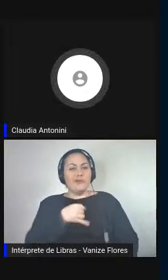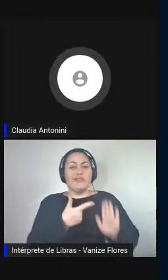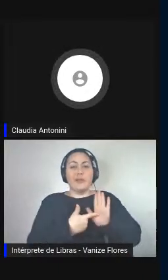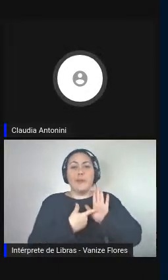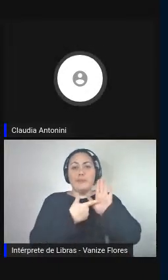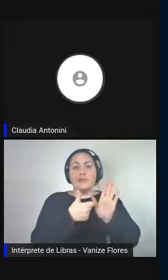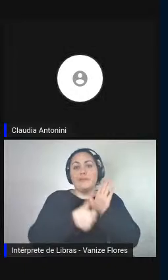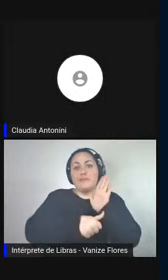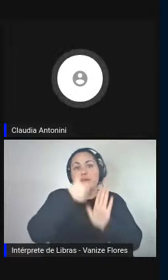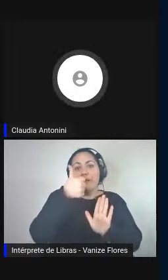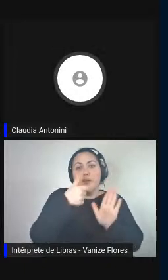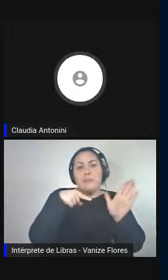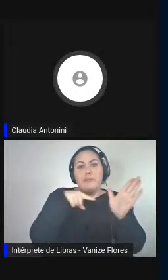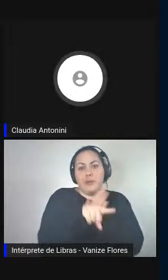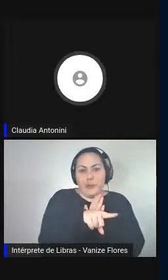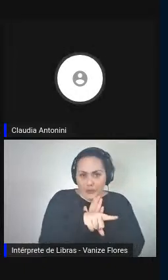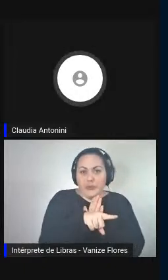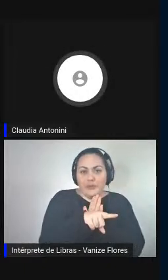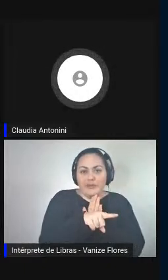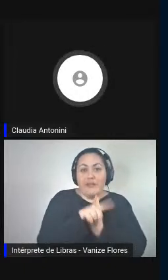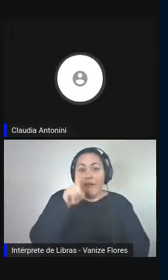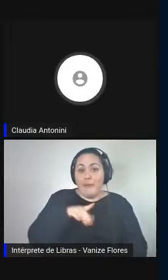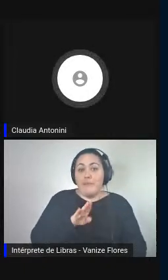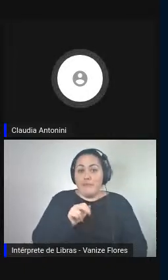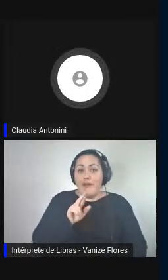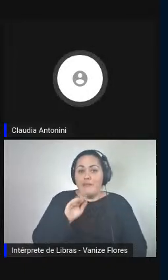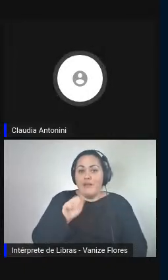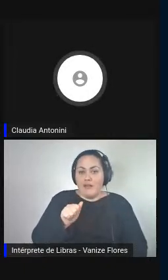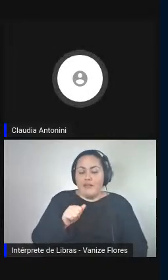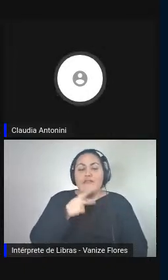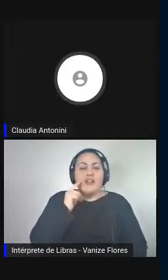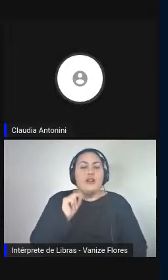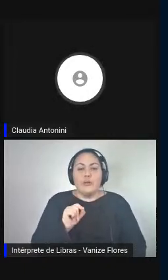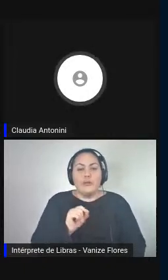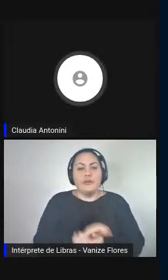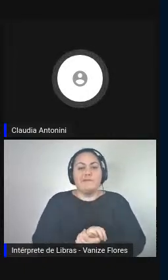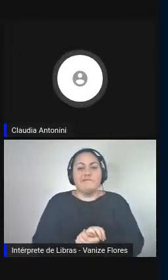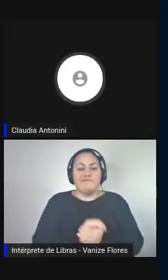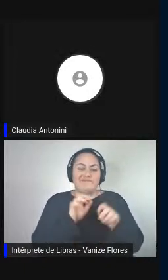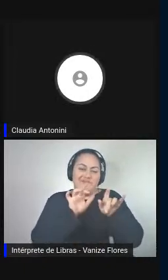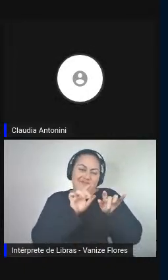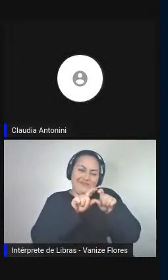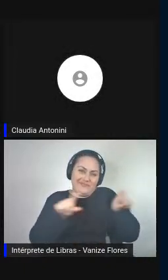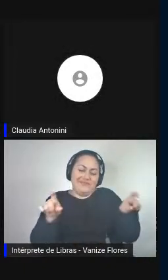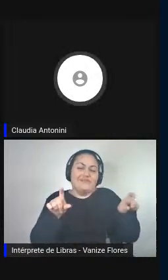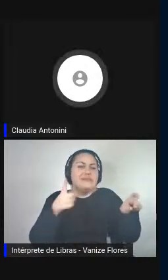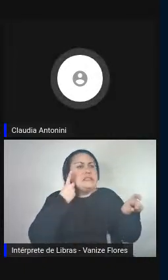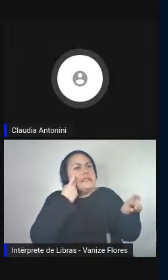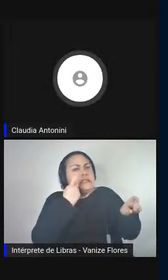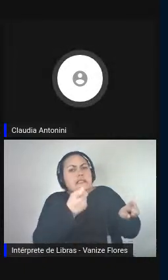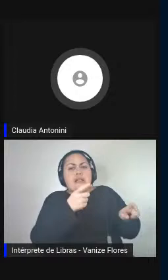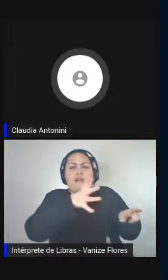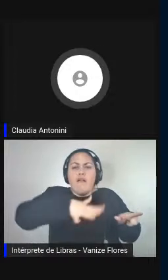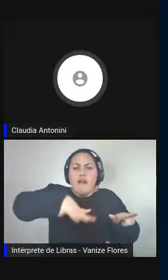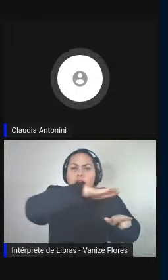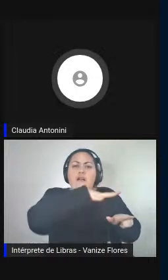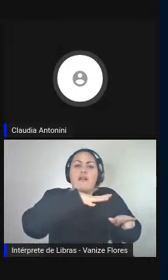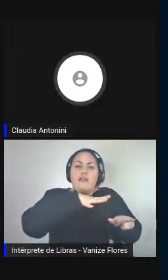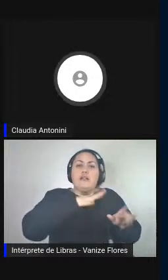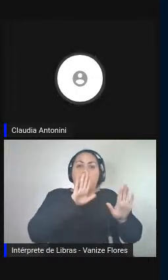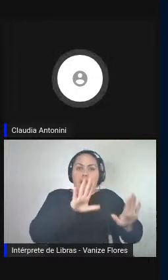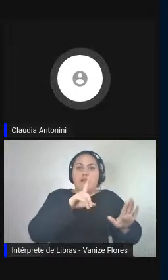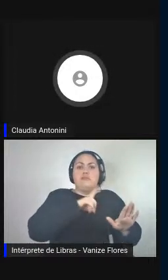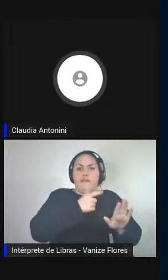pergunta, Bárbara Barros escreve, muito interessante o âmbito, existem, porém, muitas